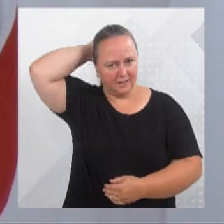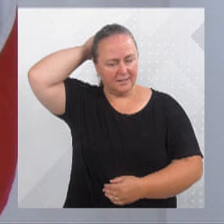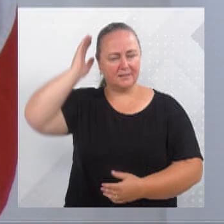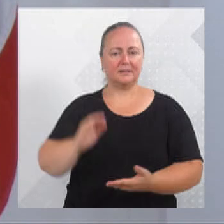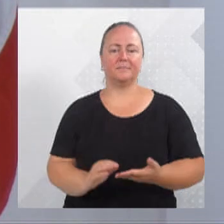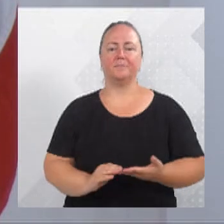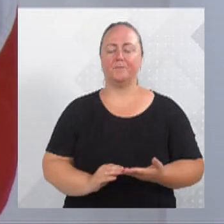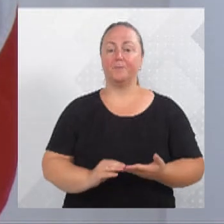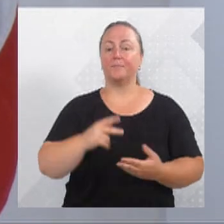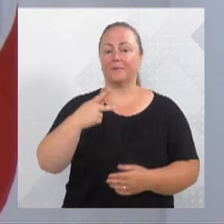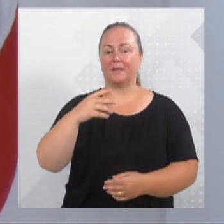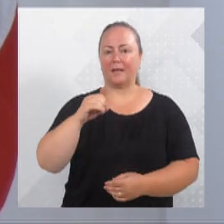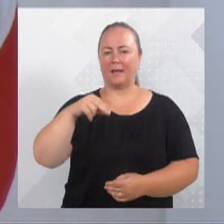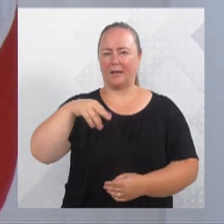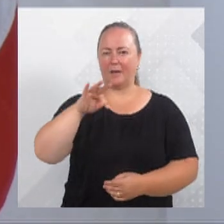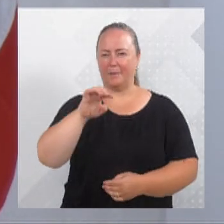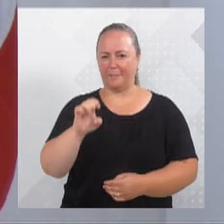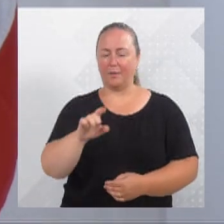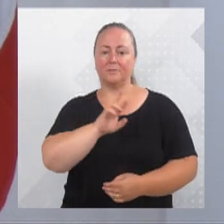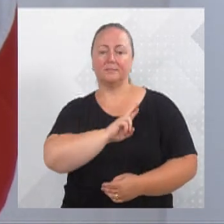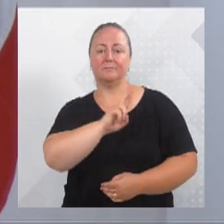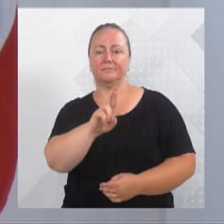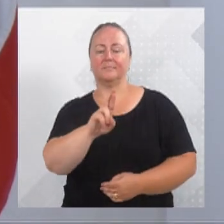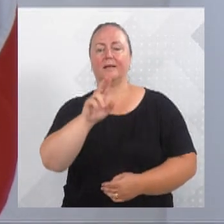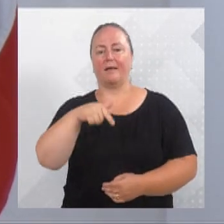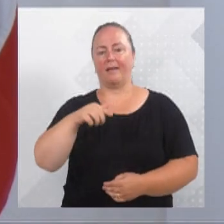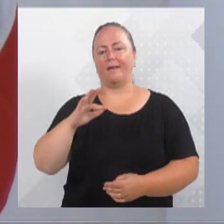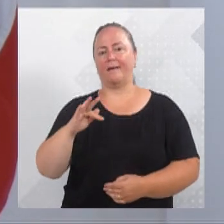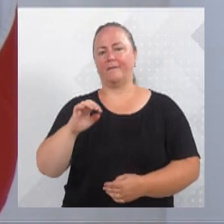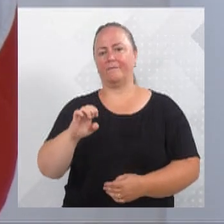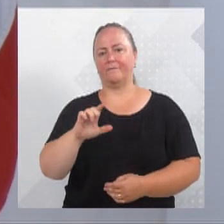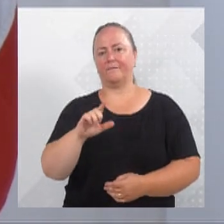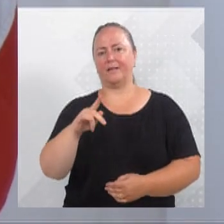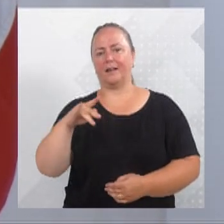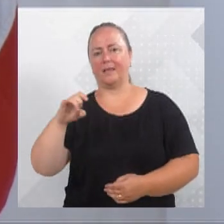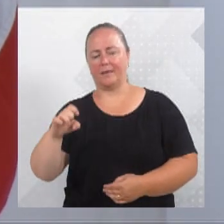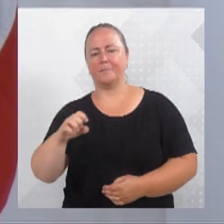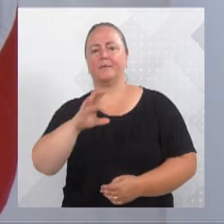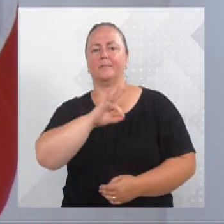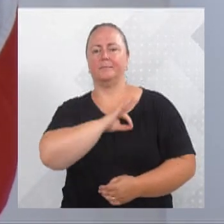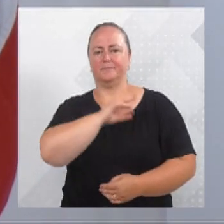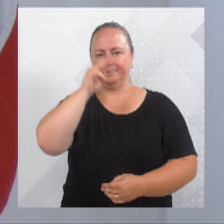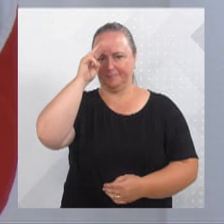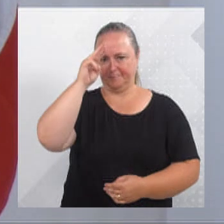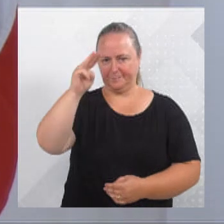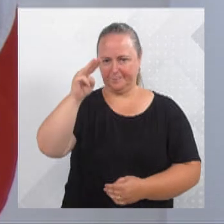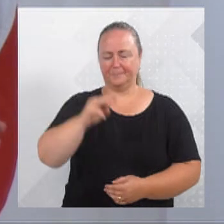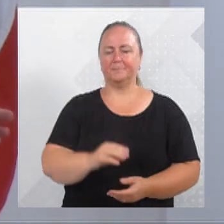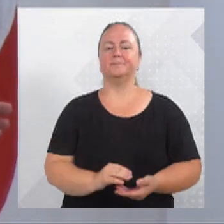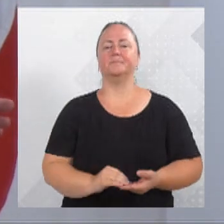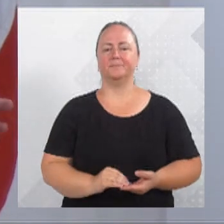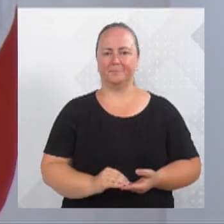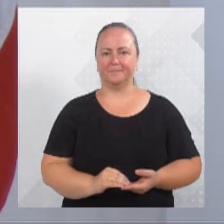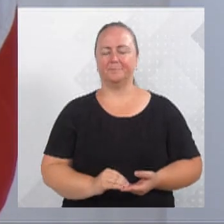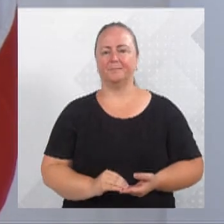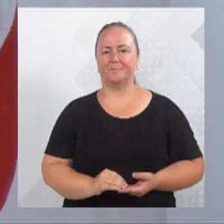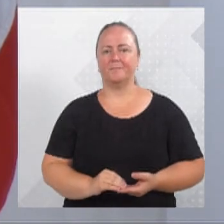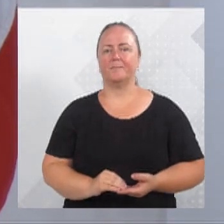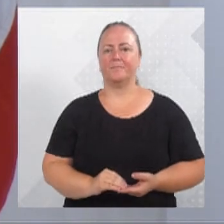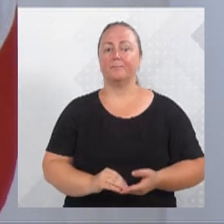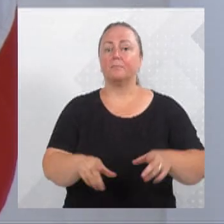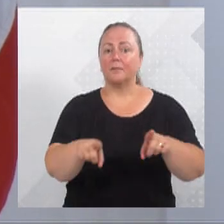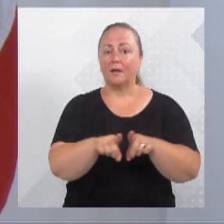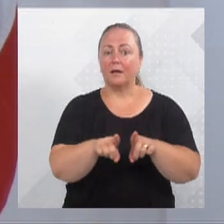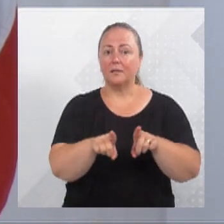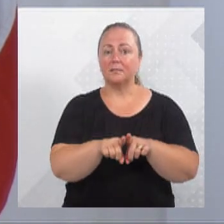representa aqui o nosso tenente coronel Felipe, da Polícia Militar. E nós tivemos, e faço aqui, fiz questão